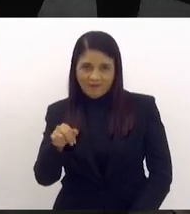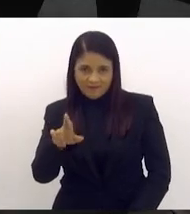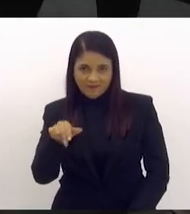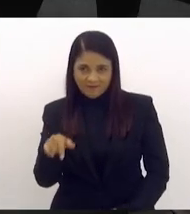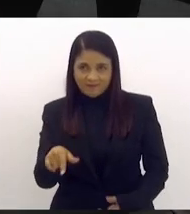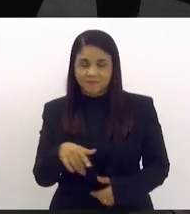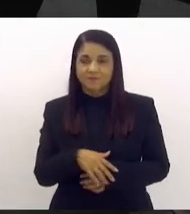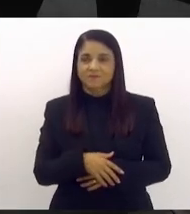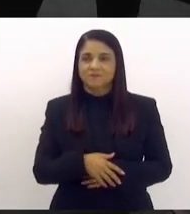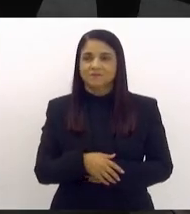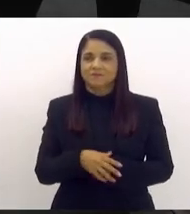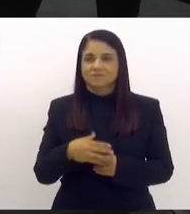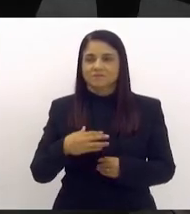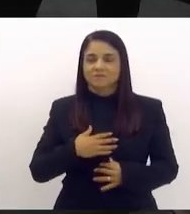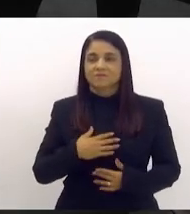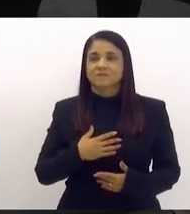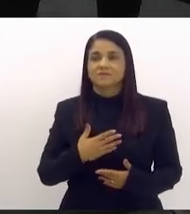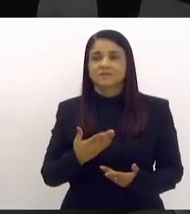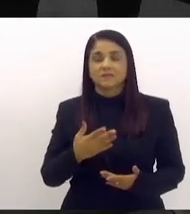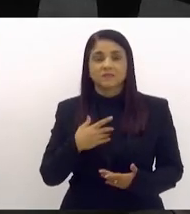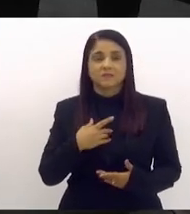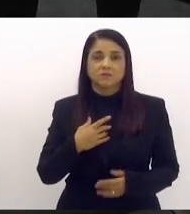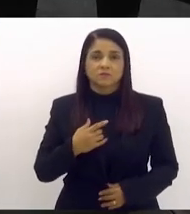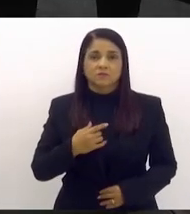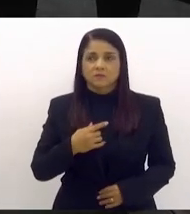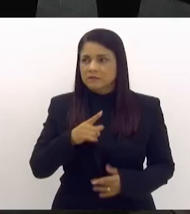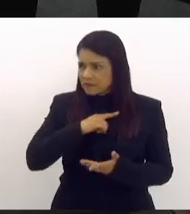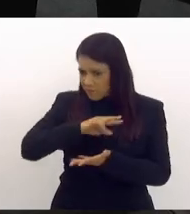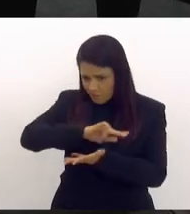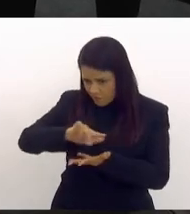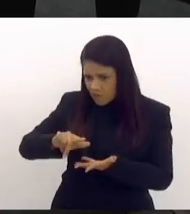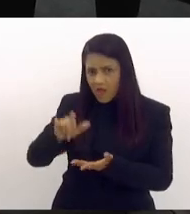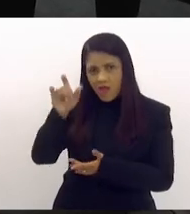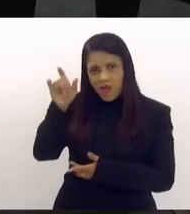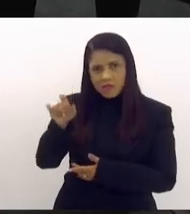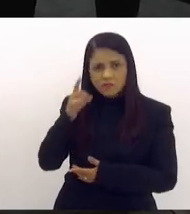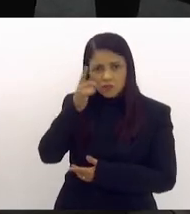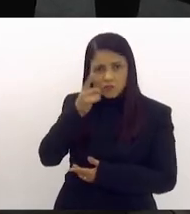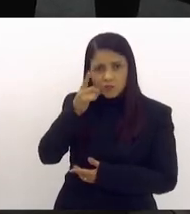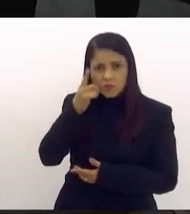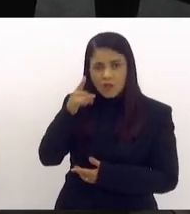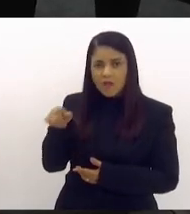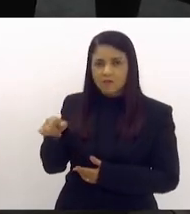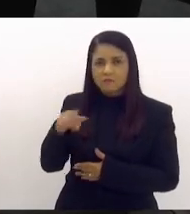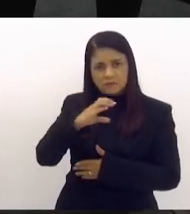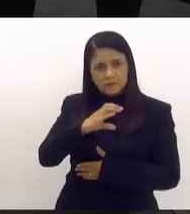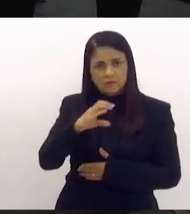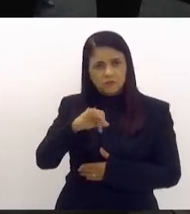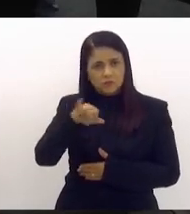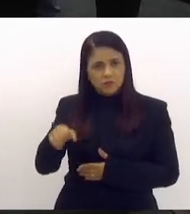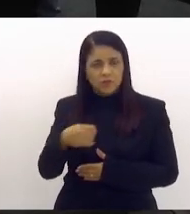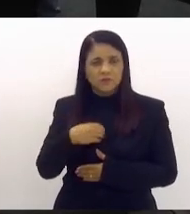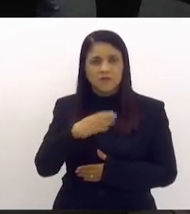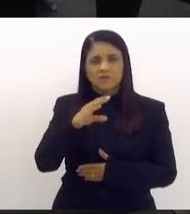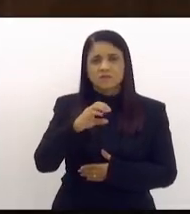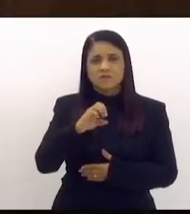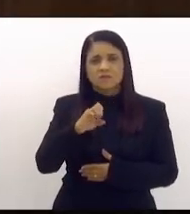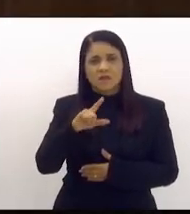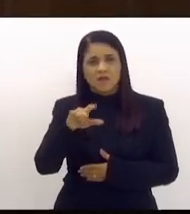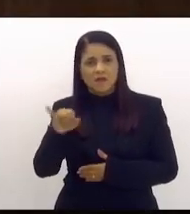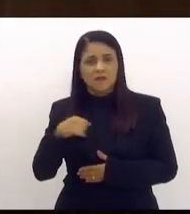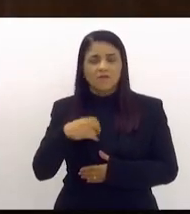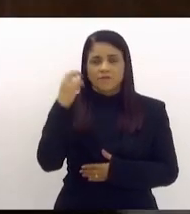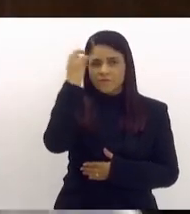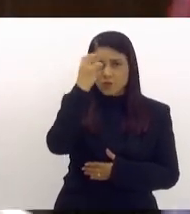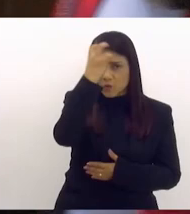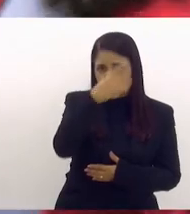Senhora Presidente, não, tem uma opção de gente da CCJ aqui. tem a Célia Jordão. Tem a Verônica, que é titular.